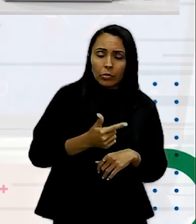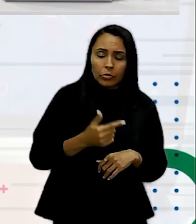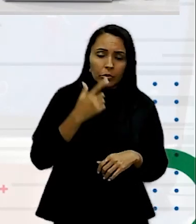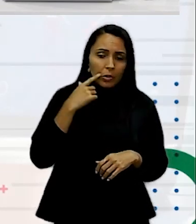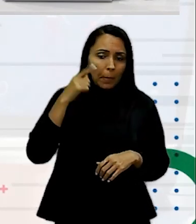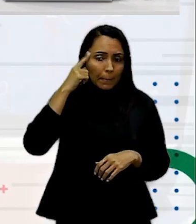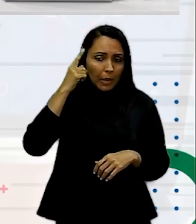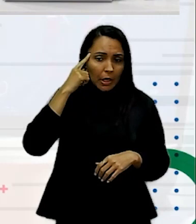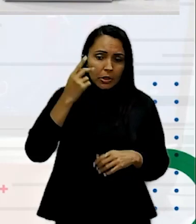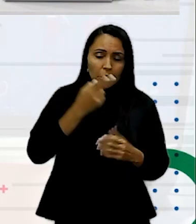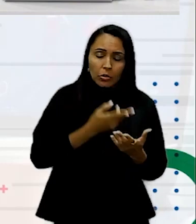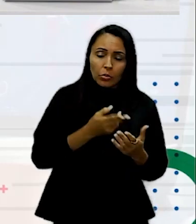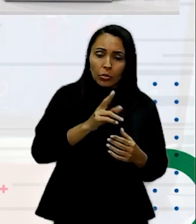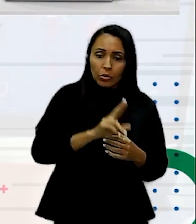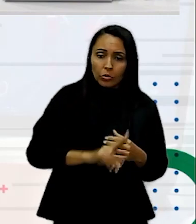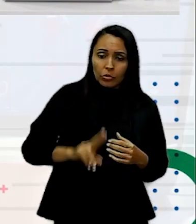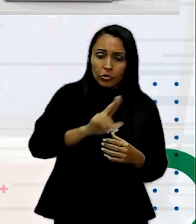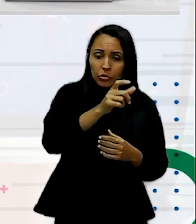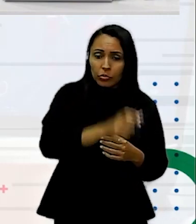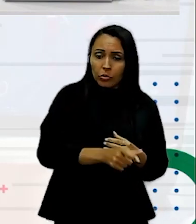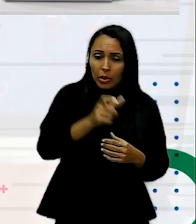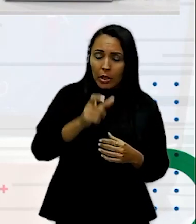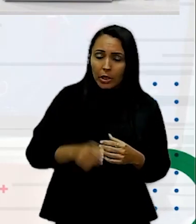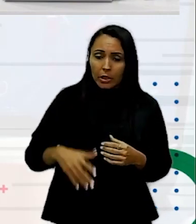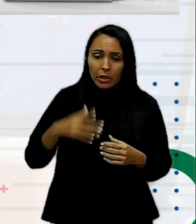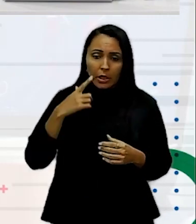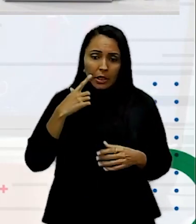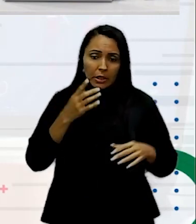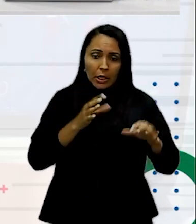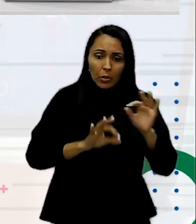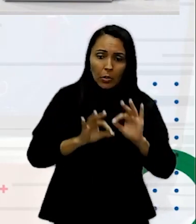usuários Do seu design E na estética Geral da marca